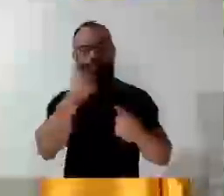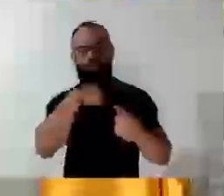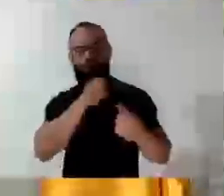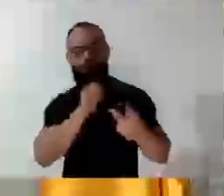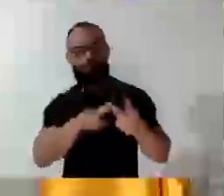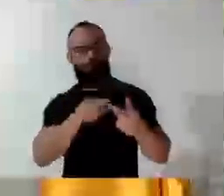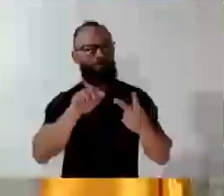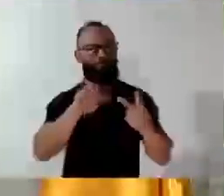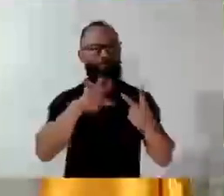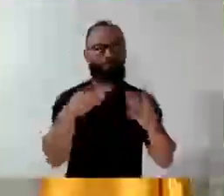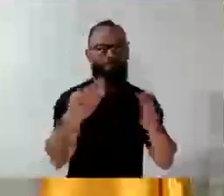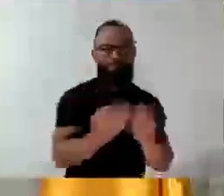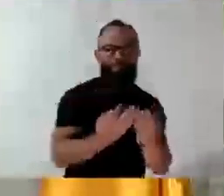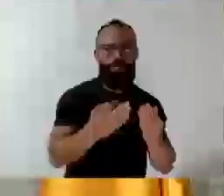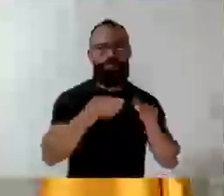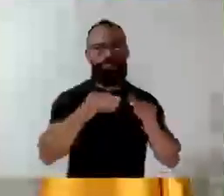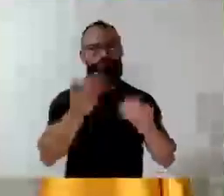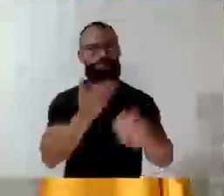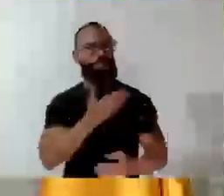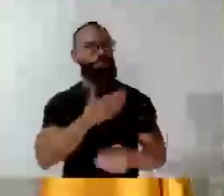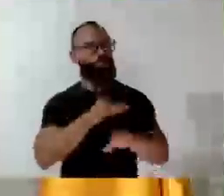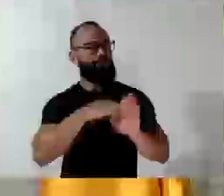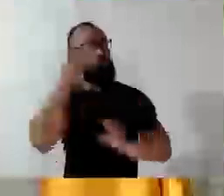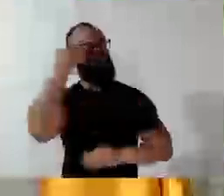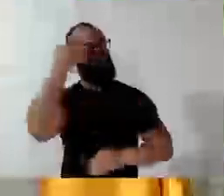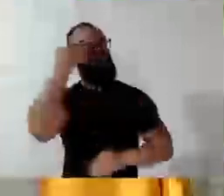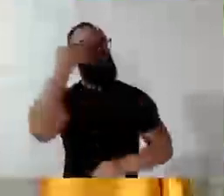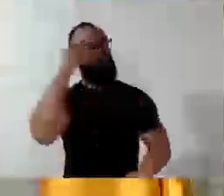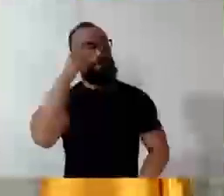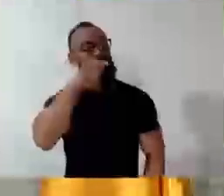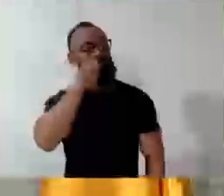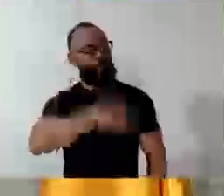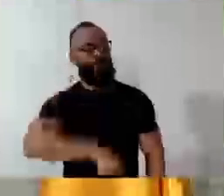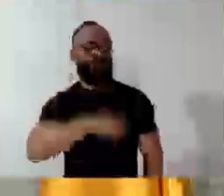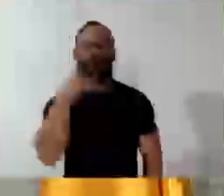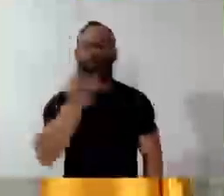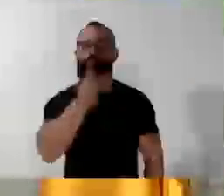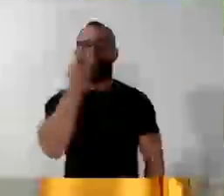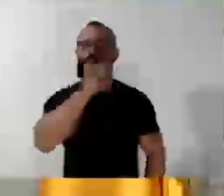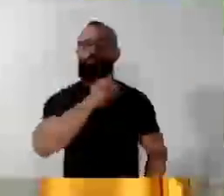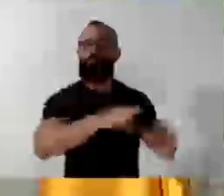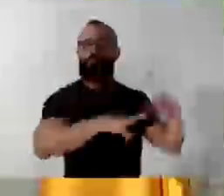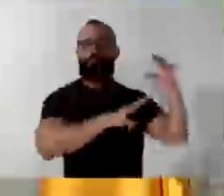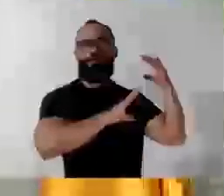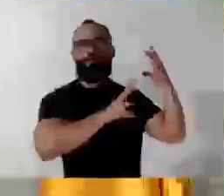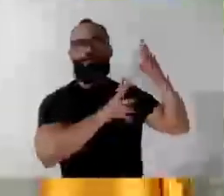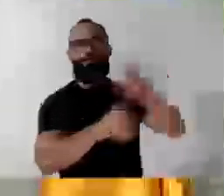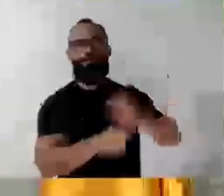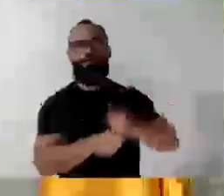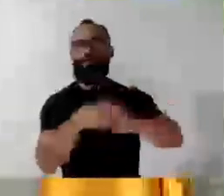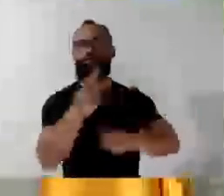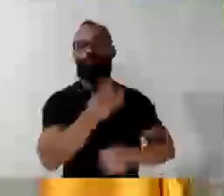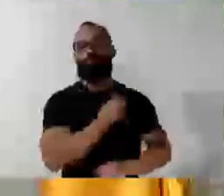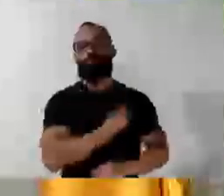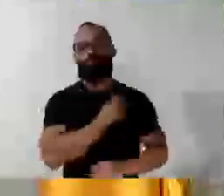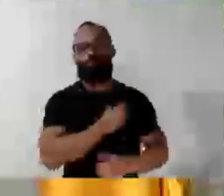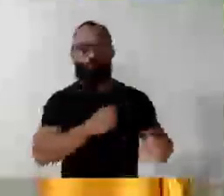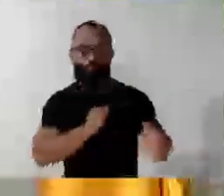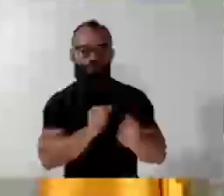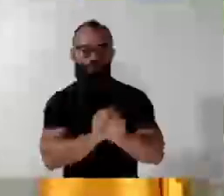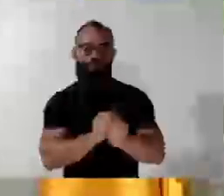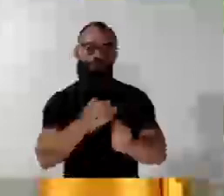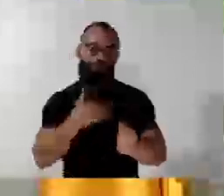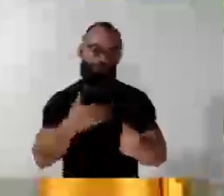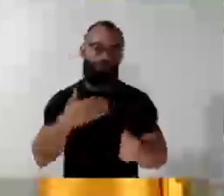seus amigos sabem muito bem que foi muito importante toda a sua trajetória junto comigo, na Câmara de